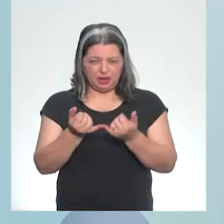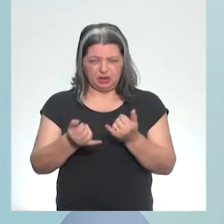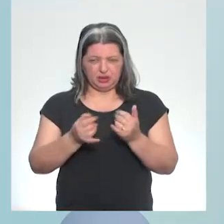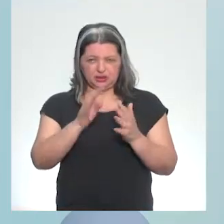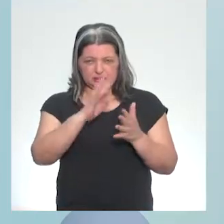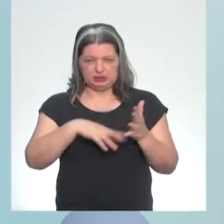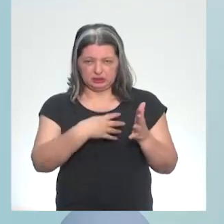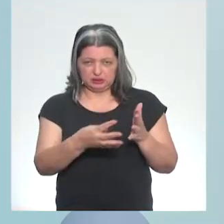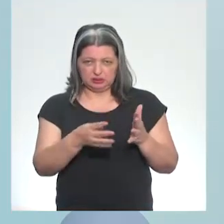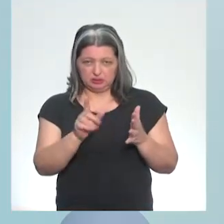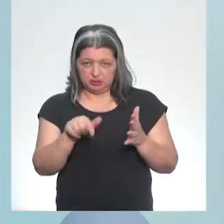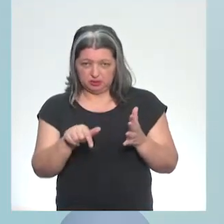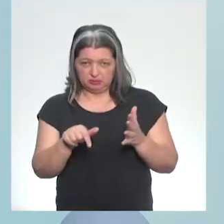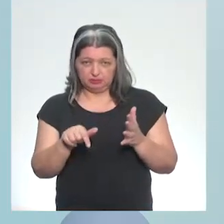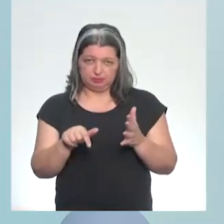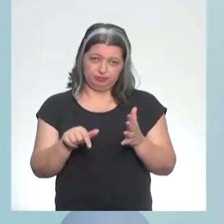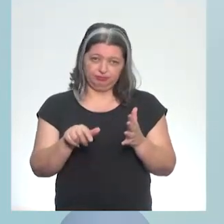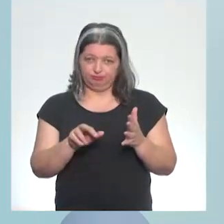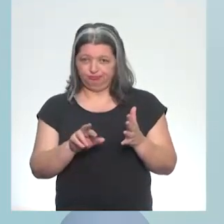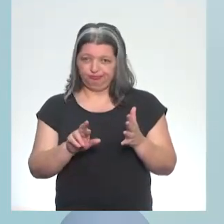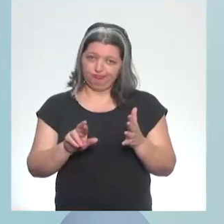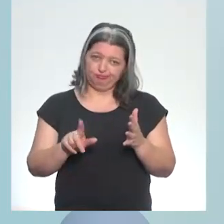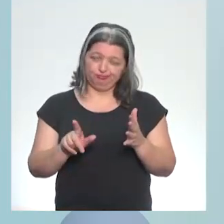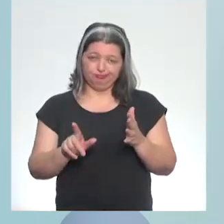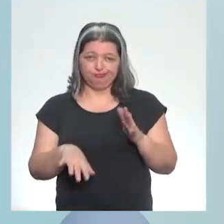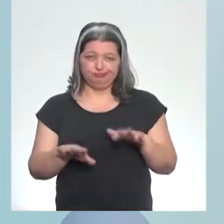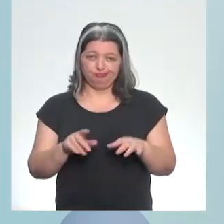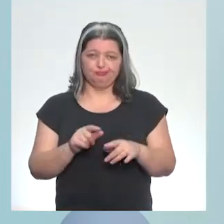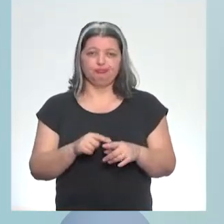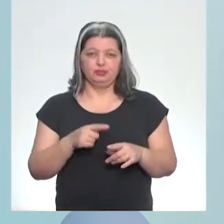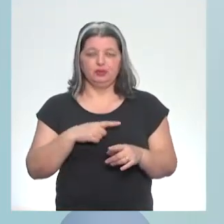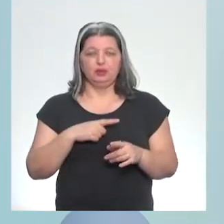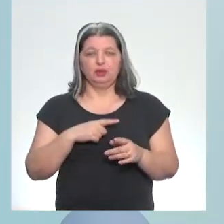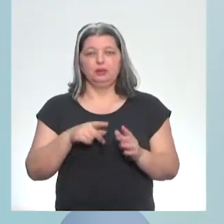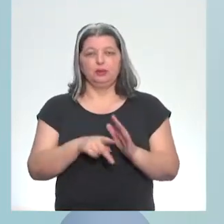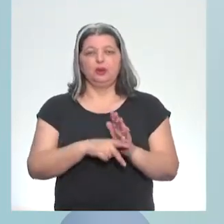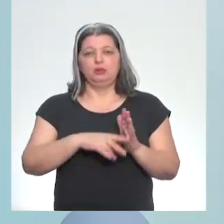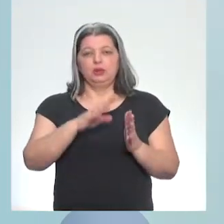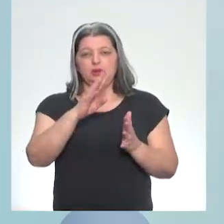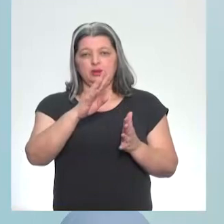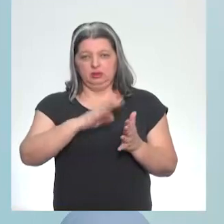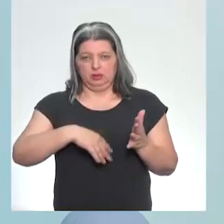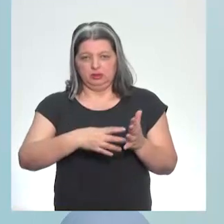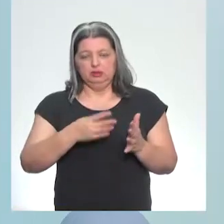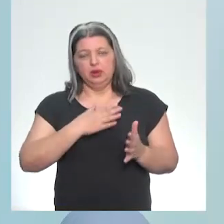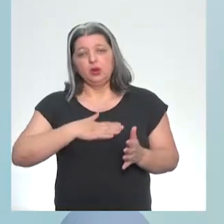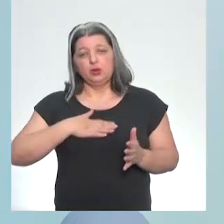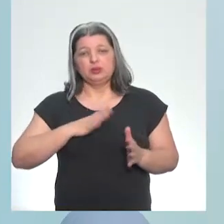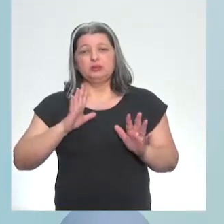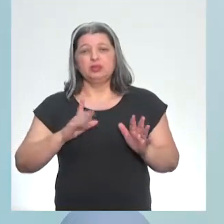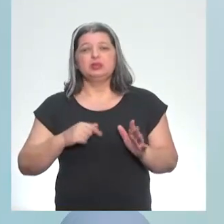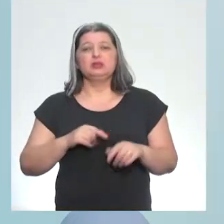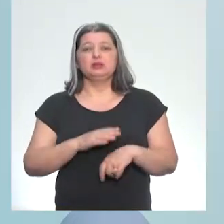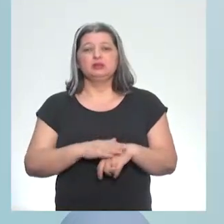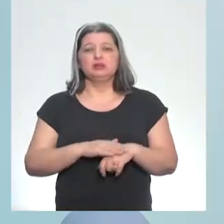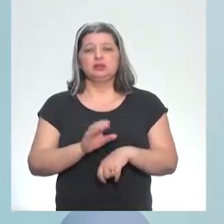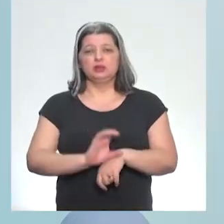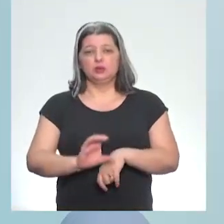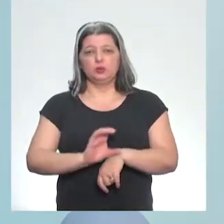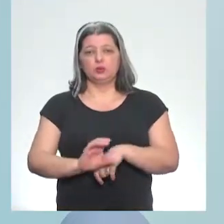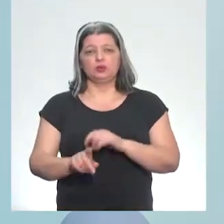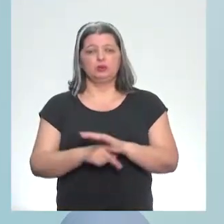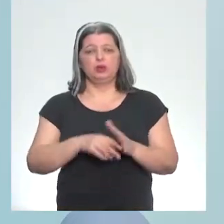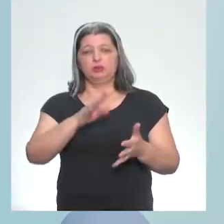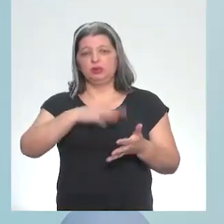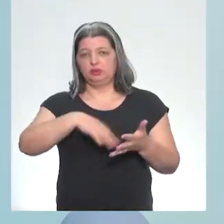Então, é, mas não é. Porque tem lá a fórmula do C no Excel, que eu gosto bastante. Só que quando eu fui fazer esse curso de programação,